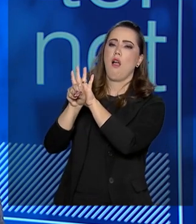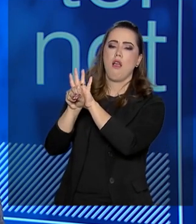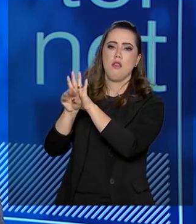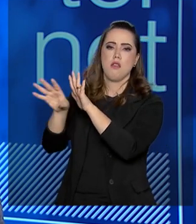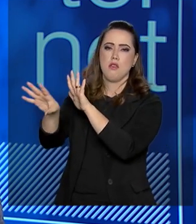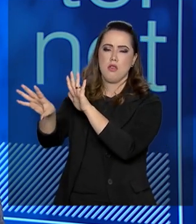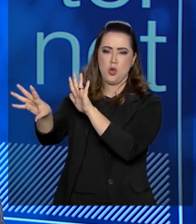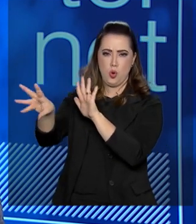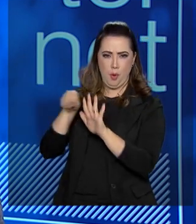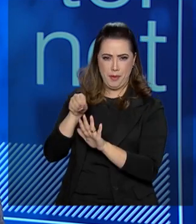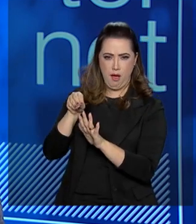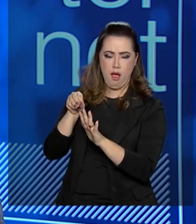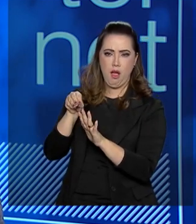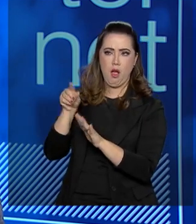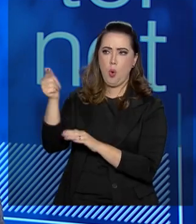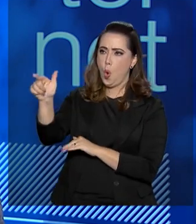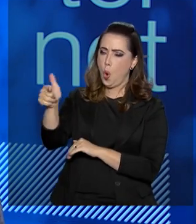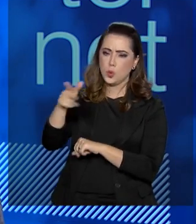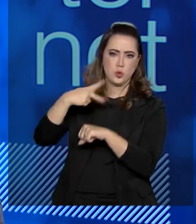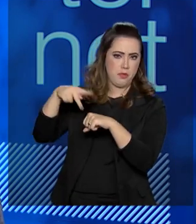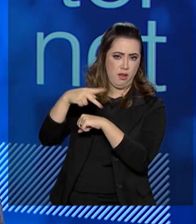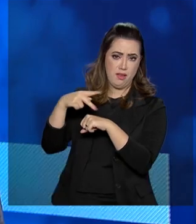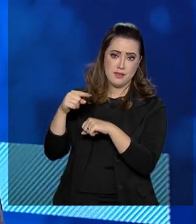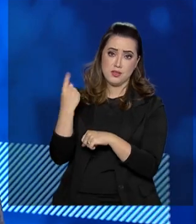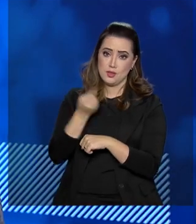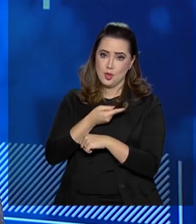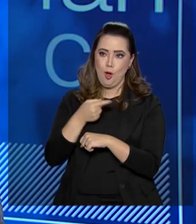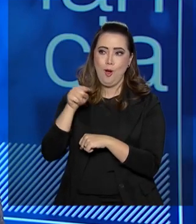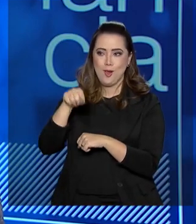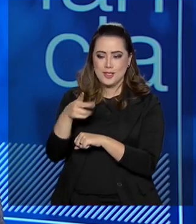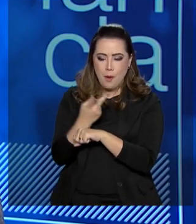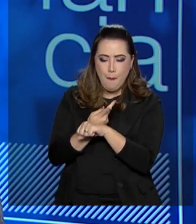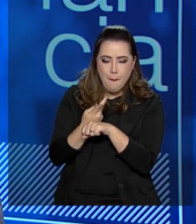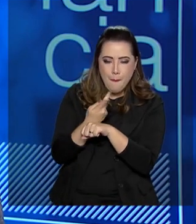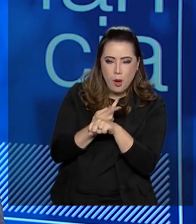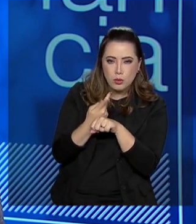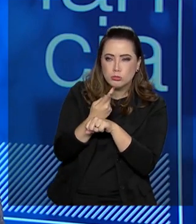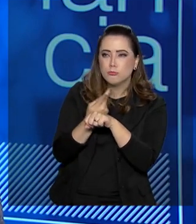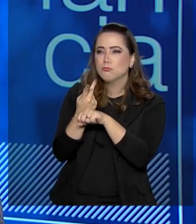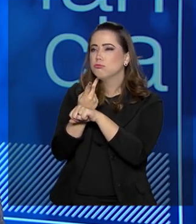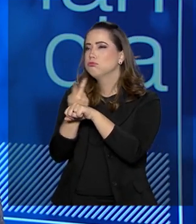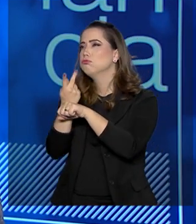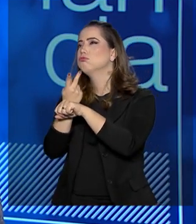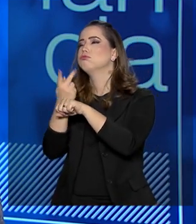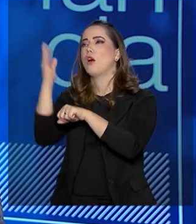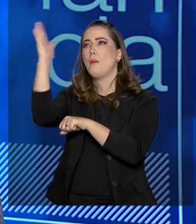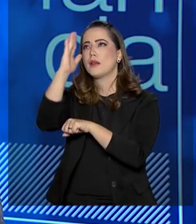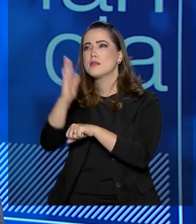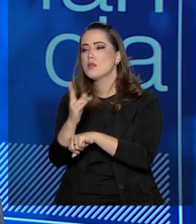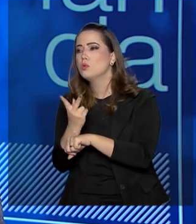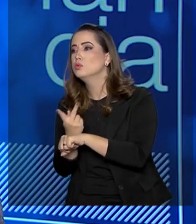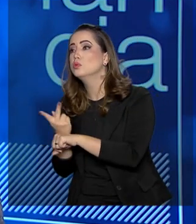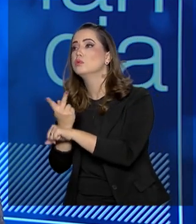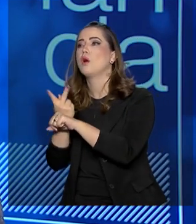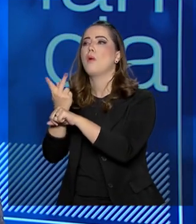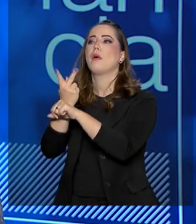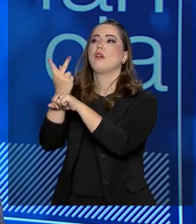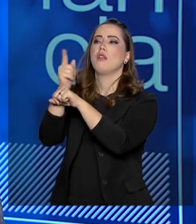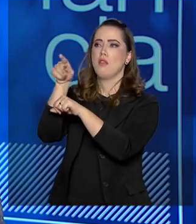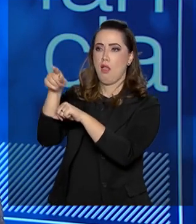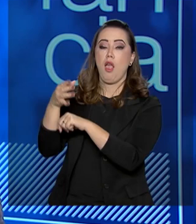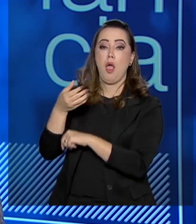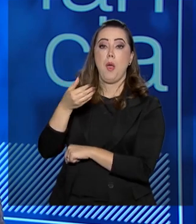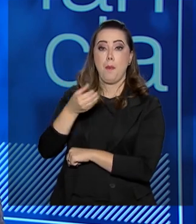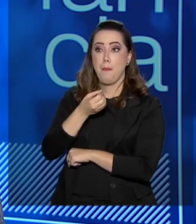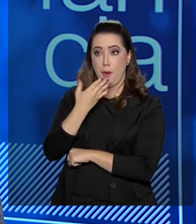modelos irlandeses, modelos internacionais, nós estamos garimpando, efetivamente garimpando, os casos de sucesso brasileiro